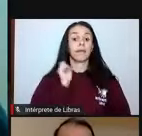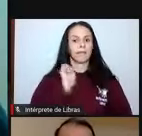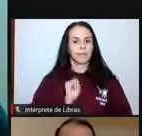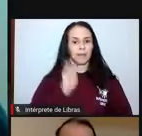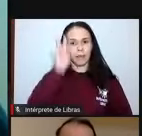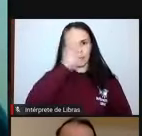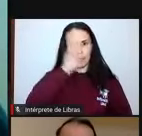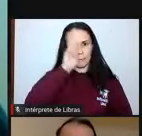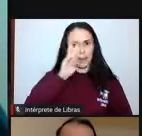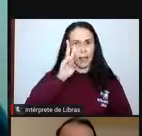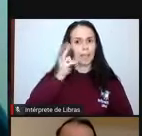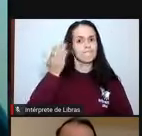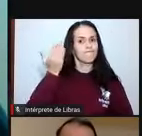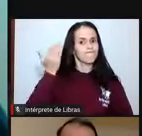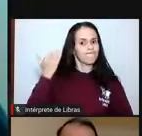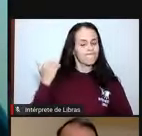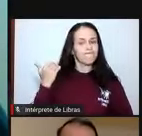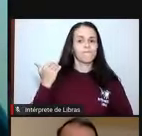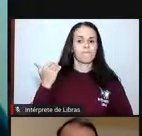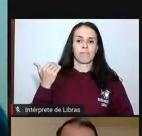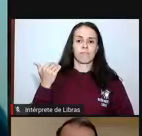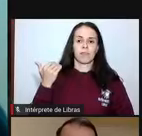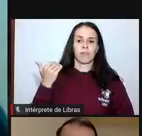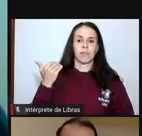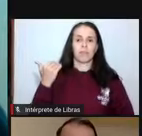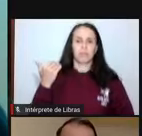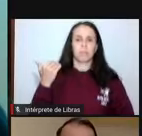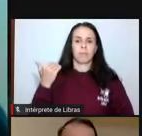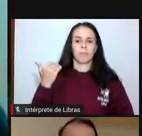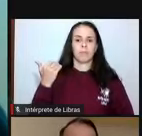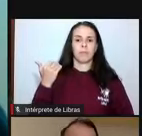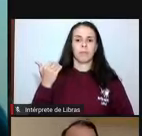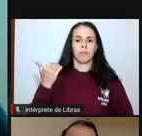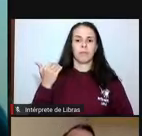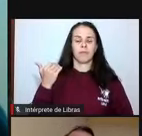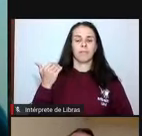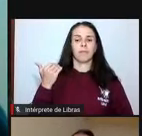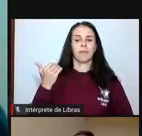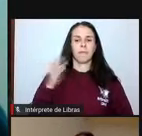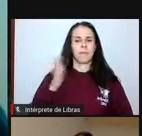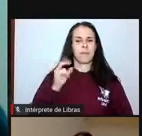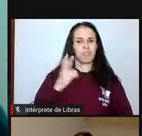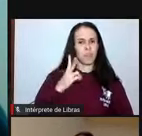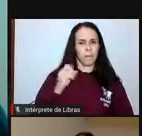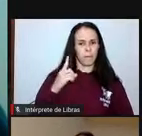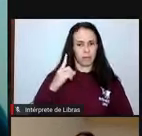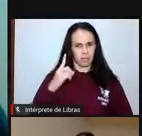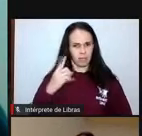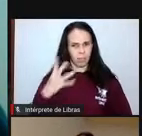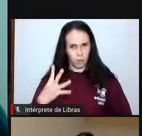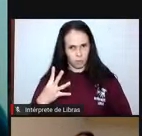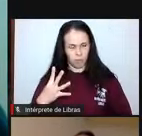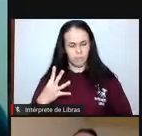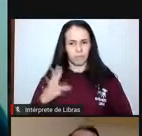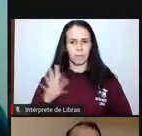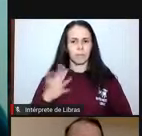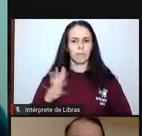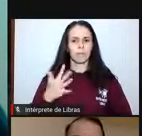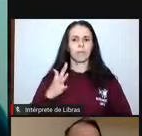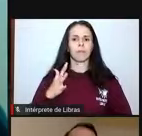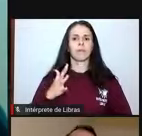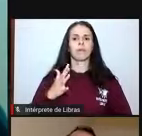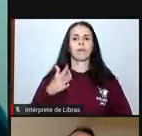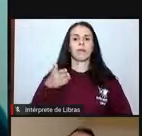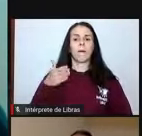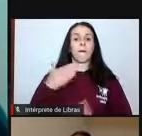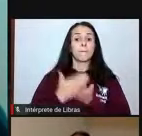passado recente, ou não tão recente, mas também não tão distante, 2014, nós vamos reportar, quando nós chegamos em setembro